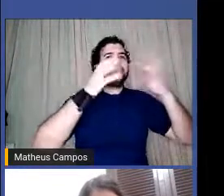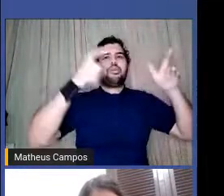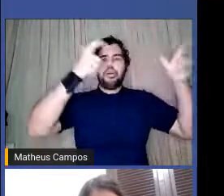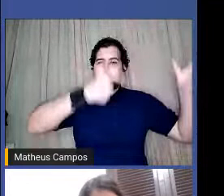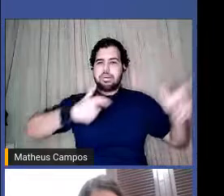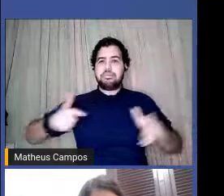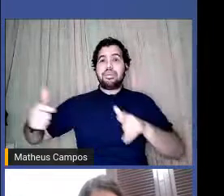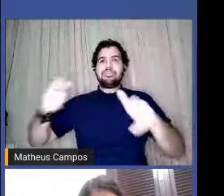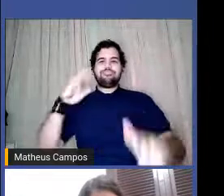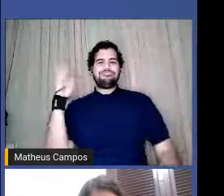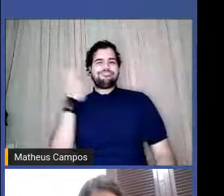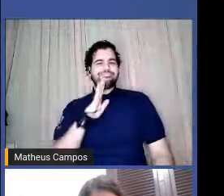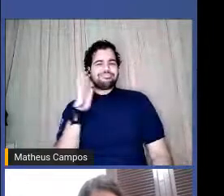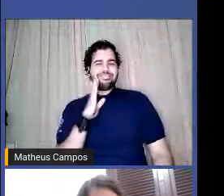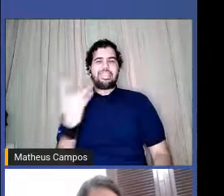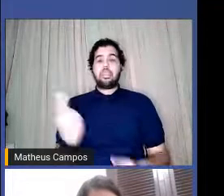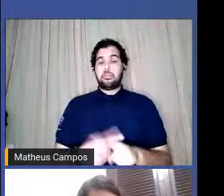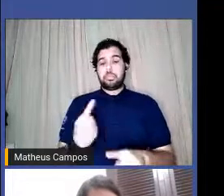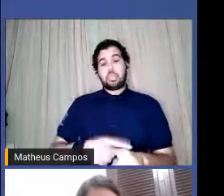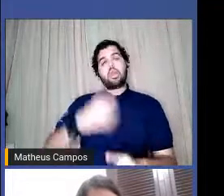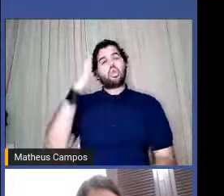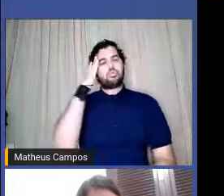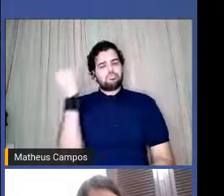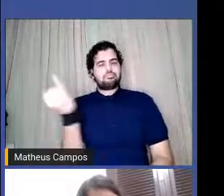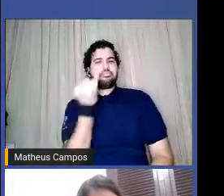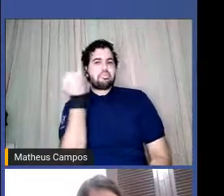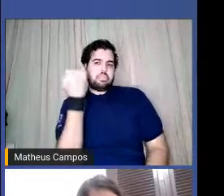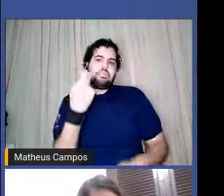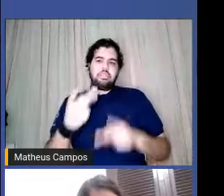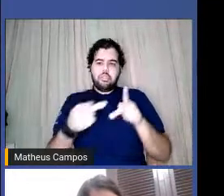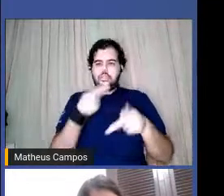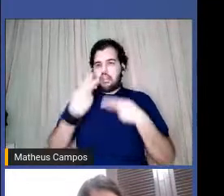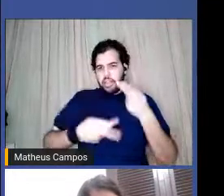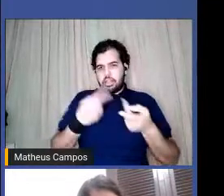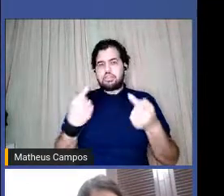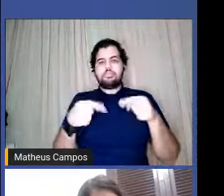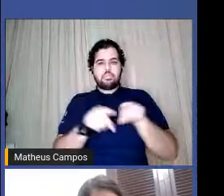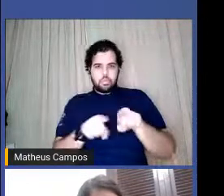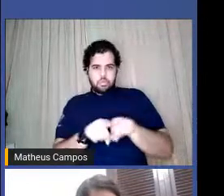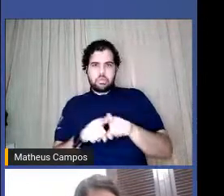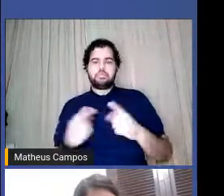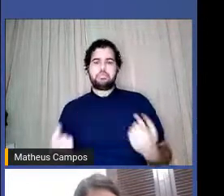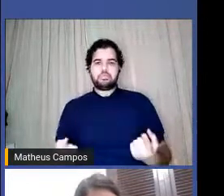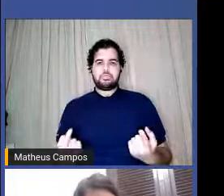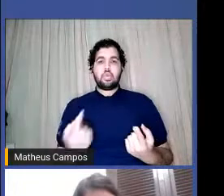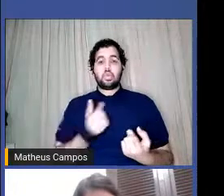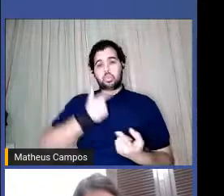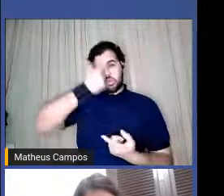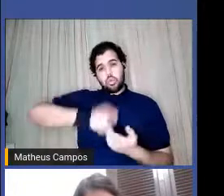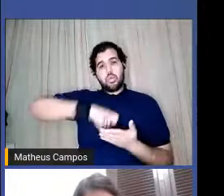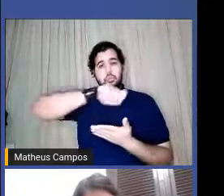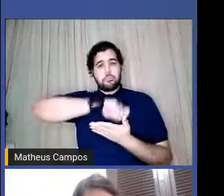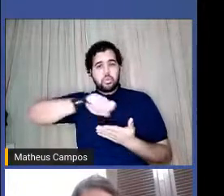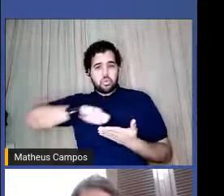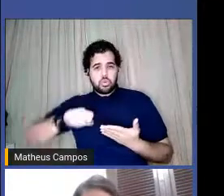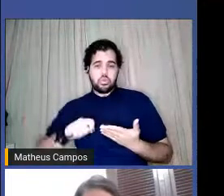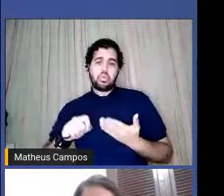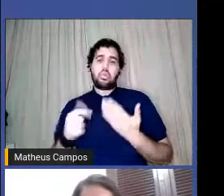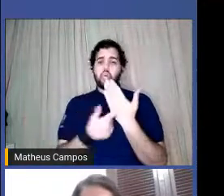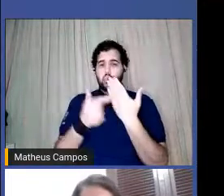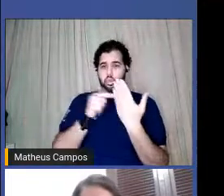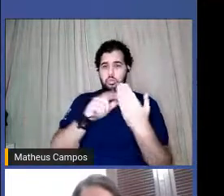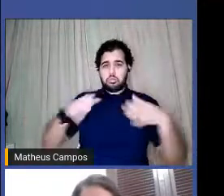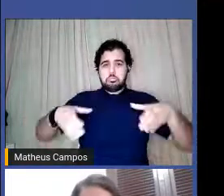Aí, o que eu acho importante falar aqui, enquanto escrita vulcânica também, é que